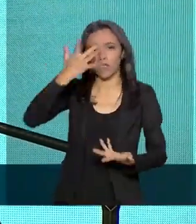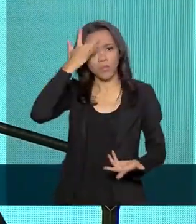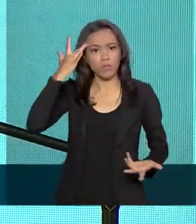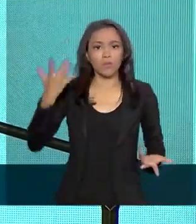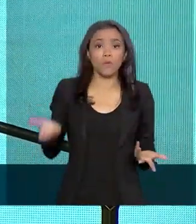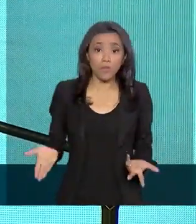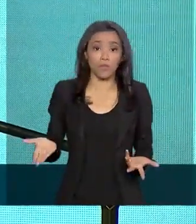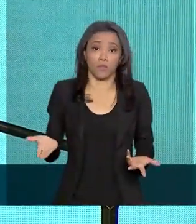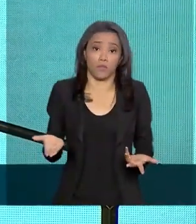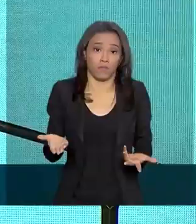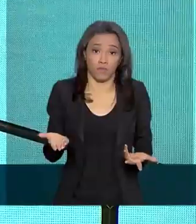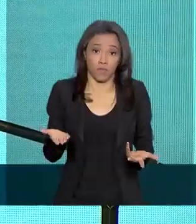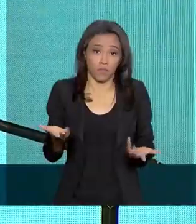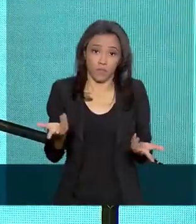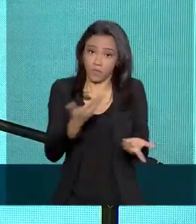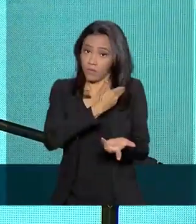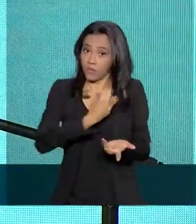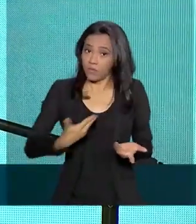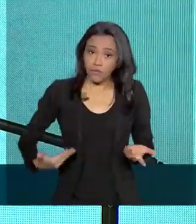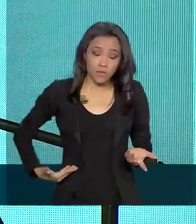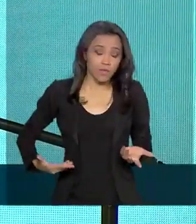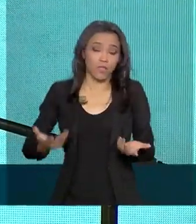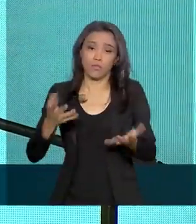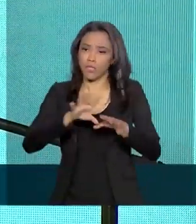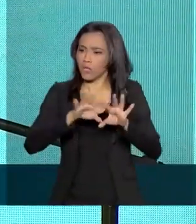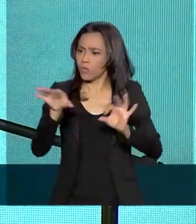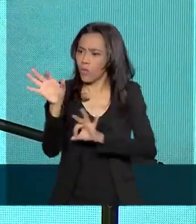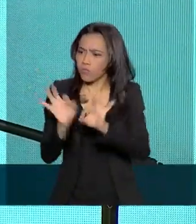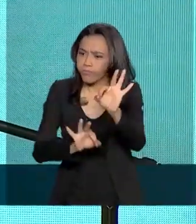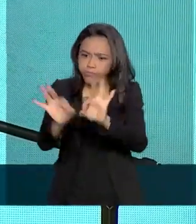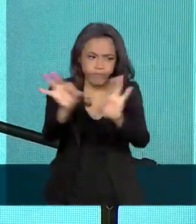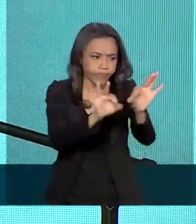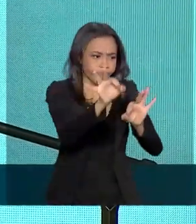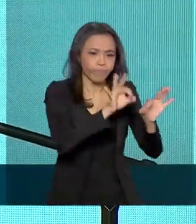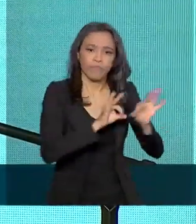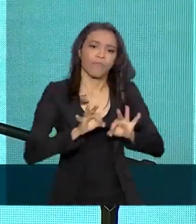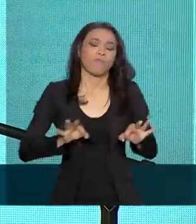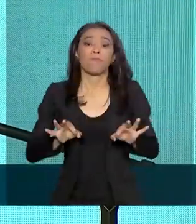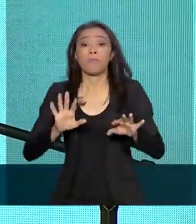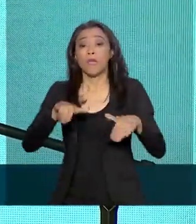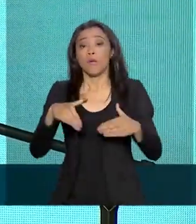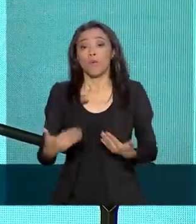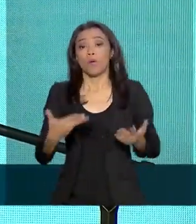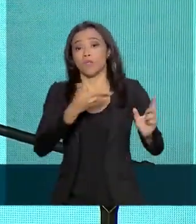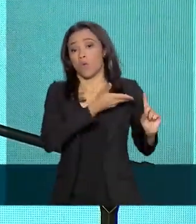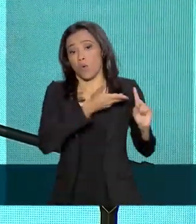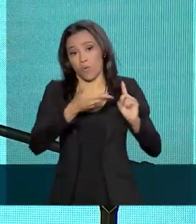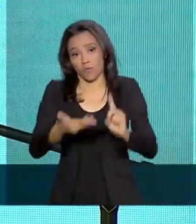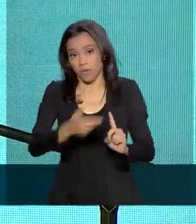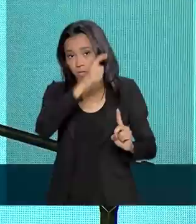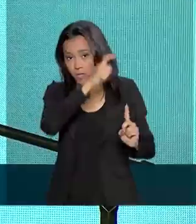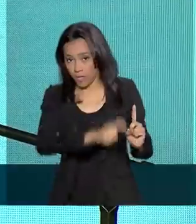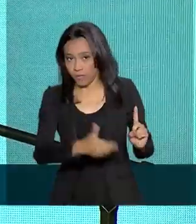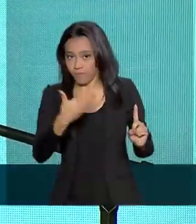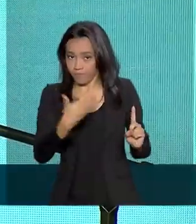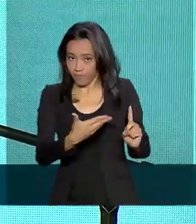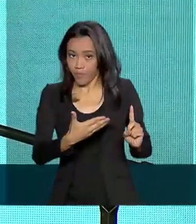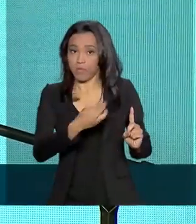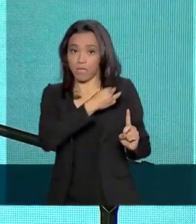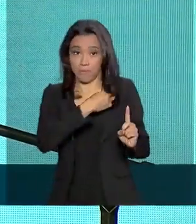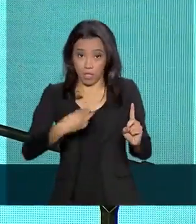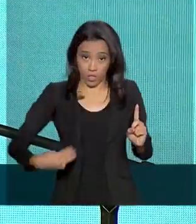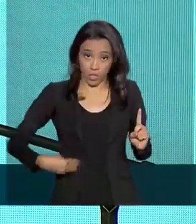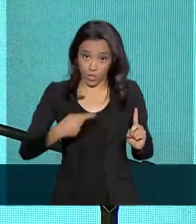Estado todo está aparelhado. Todo, sem exceção. Quando eu convidei o Ventralbe para ser ministro da